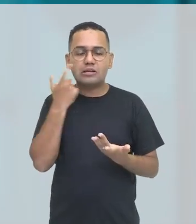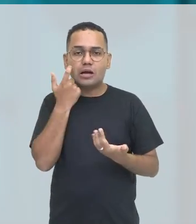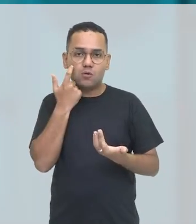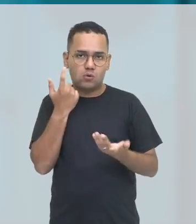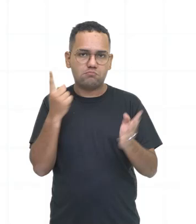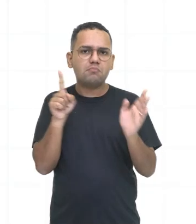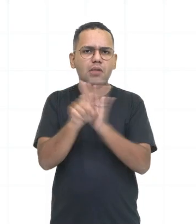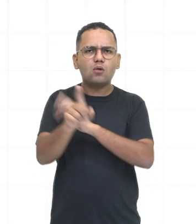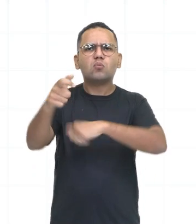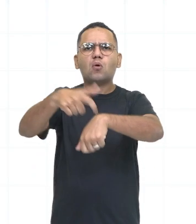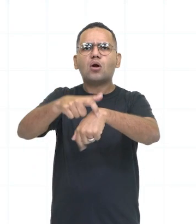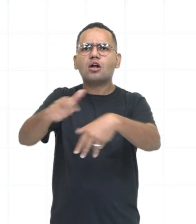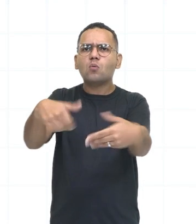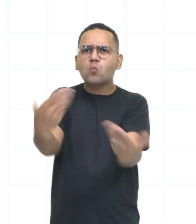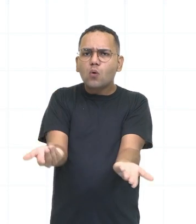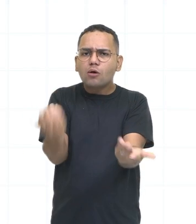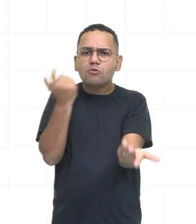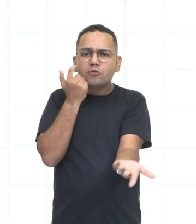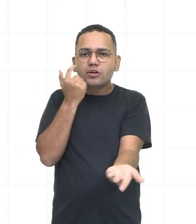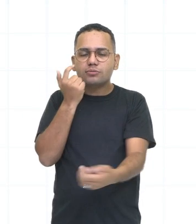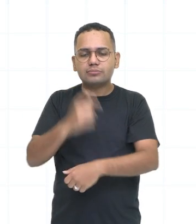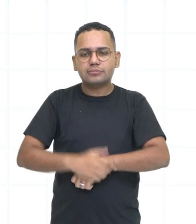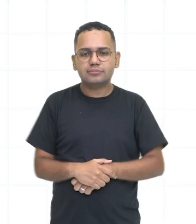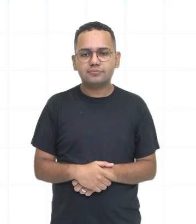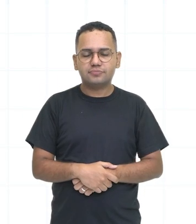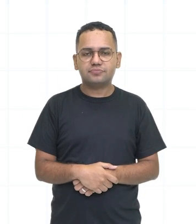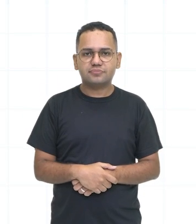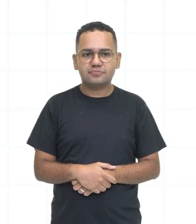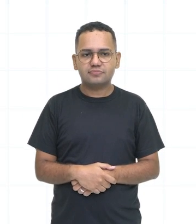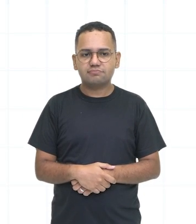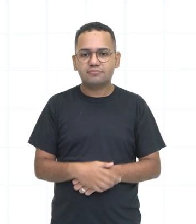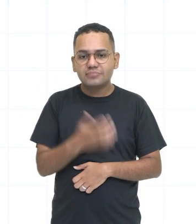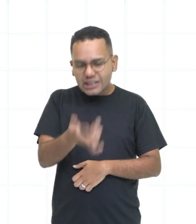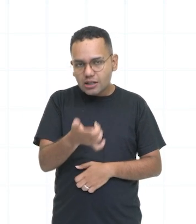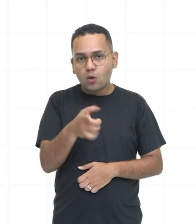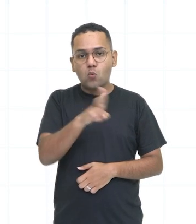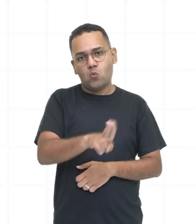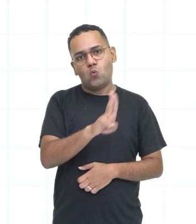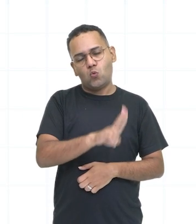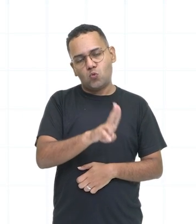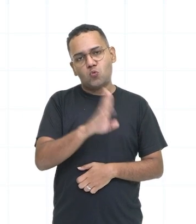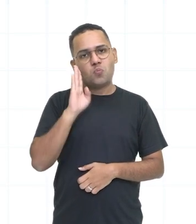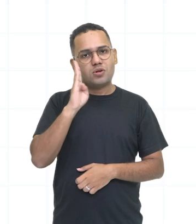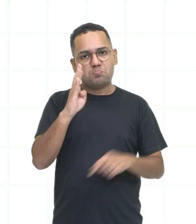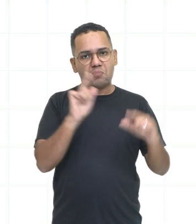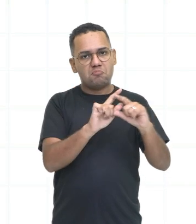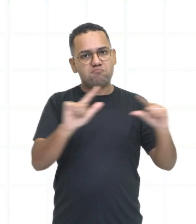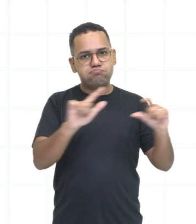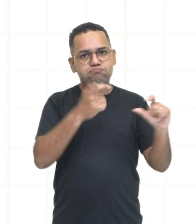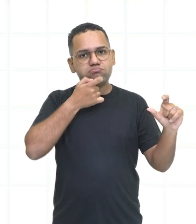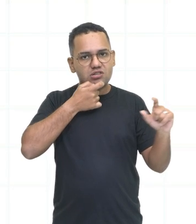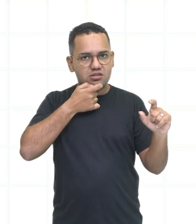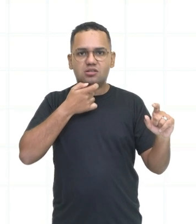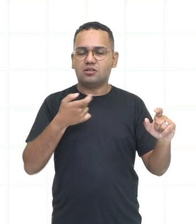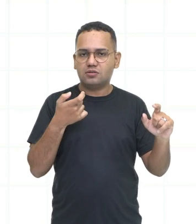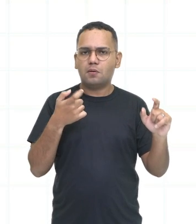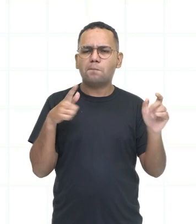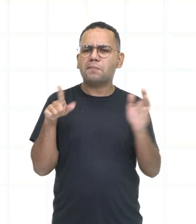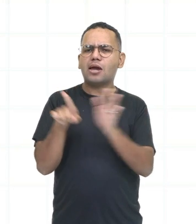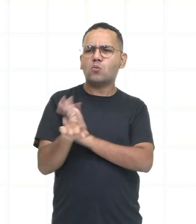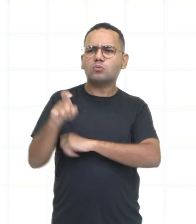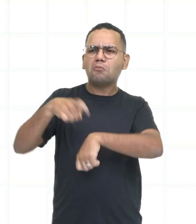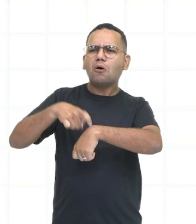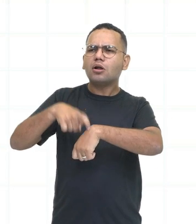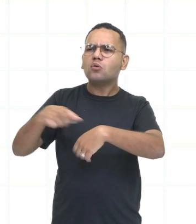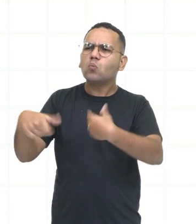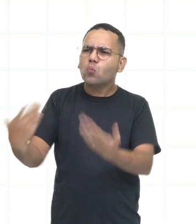explorar tudo isso agora. Olha só, what time is it? Essa é sempre a pergunta que eu vou utilizar para saber a hora. What time is it? Que horas